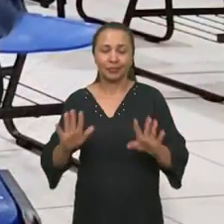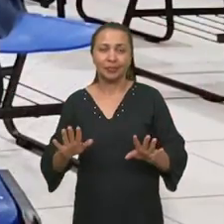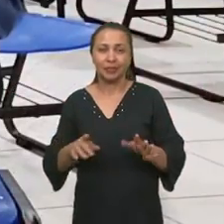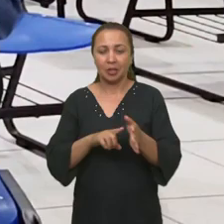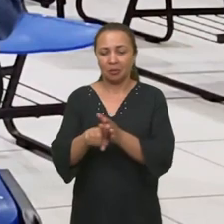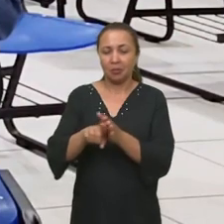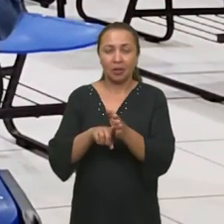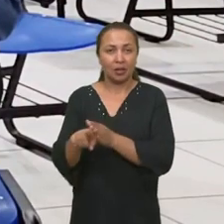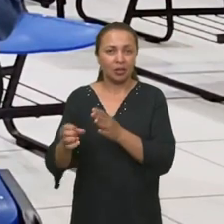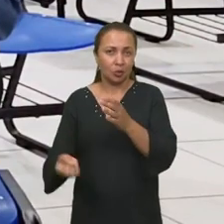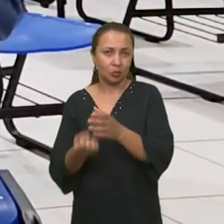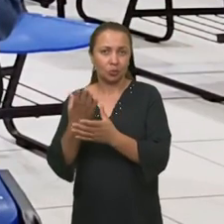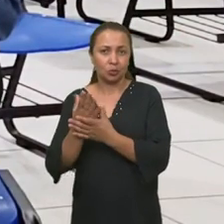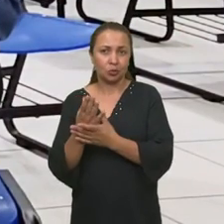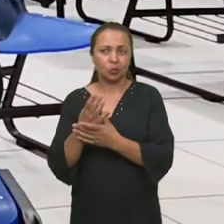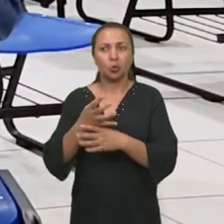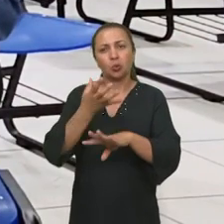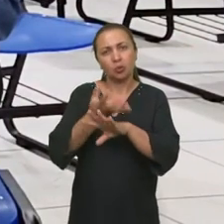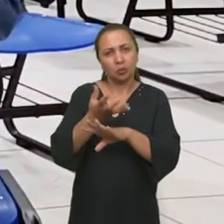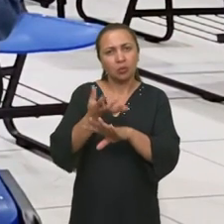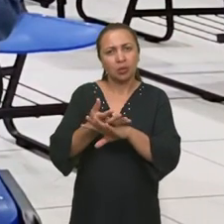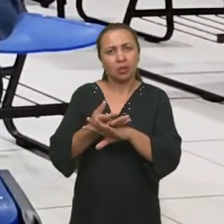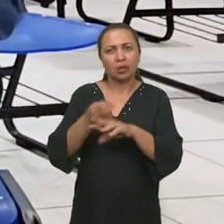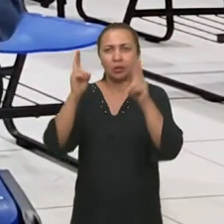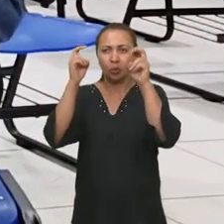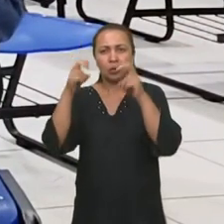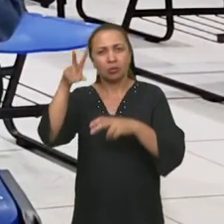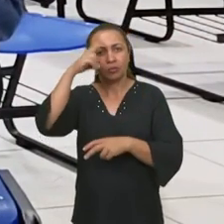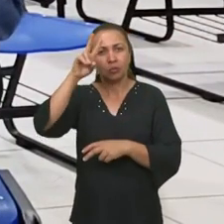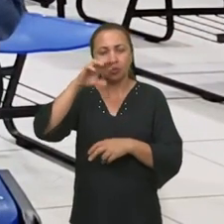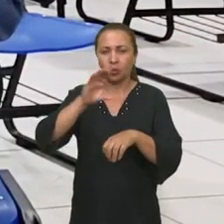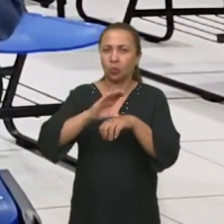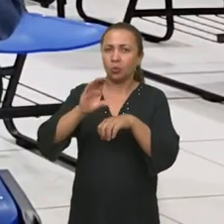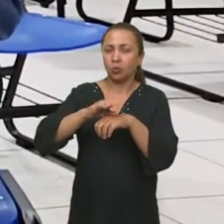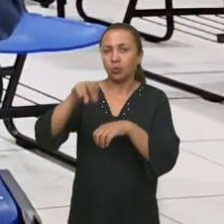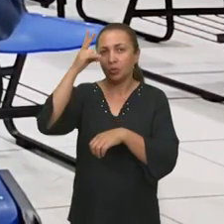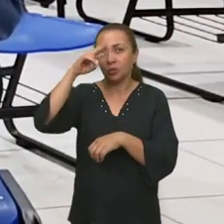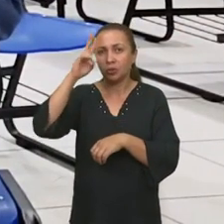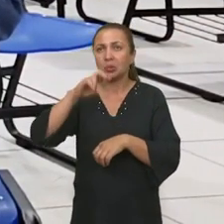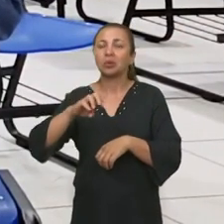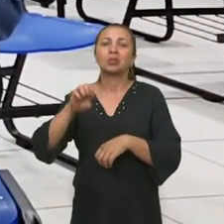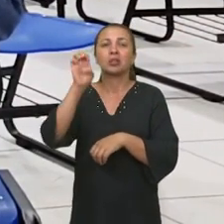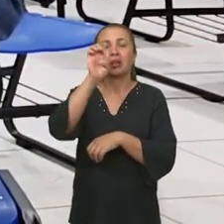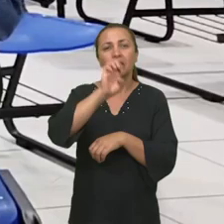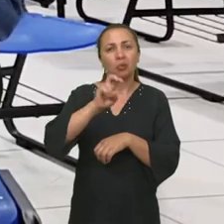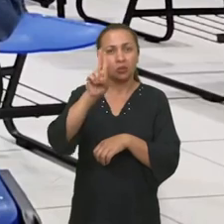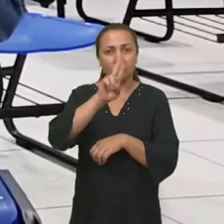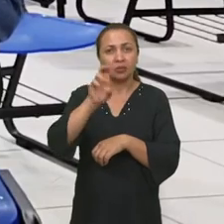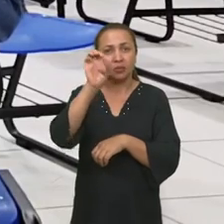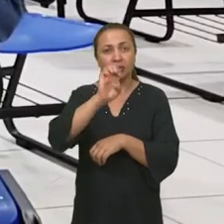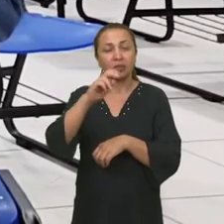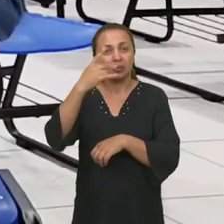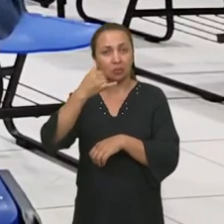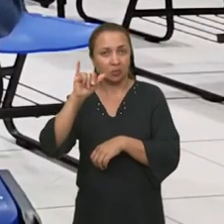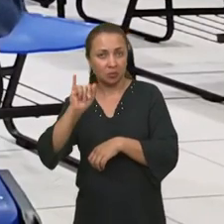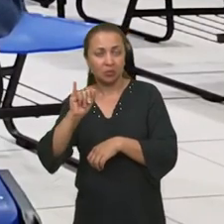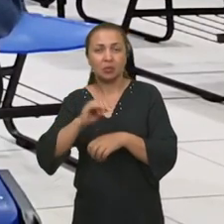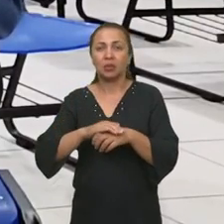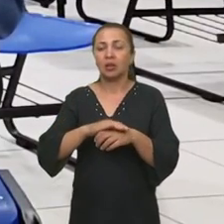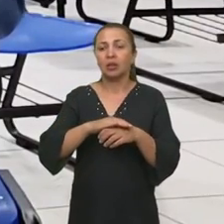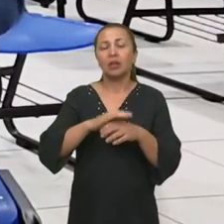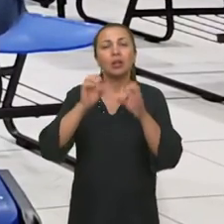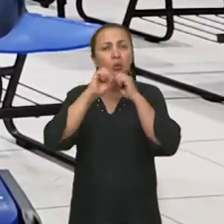Pois bem, a pesquisa surgiu durante uma disciplina de teoria da história no curso de história da Universidade Estadual do Piauí, do campus Clóvis Moura.